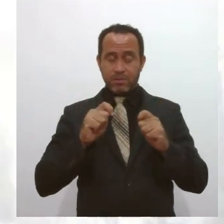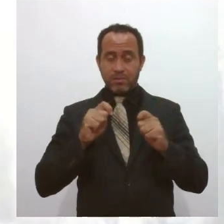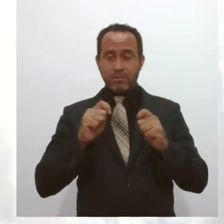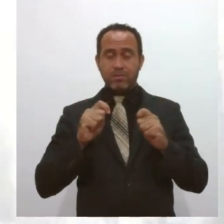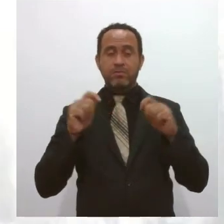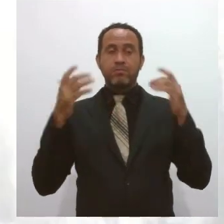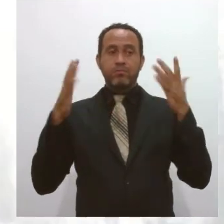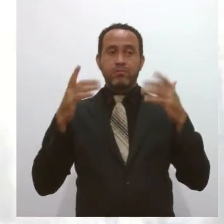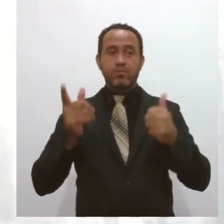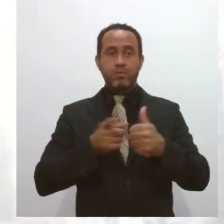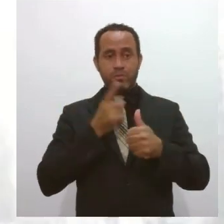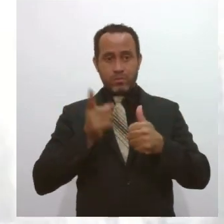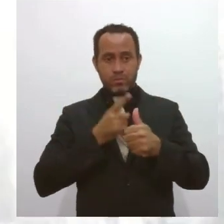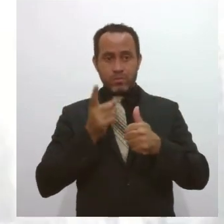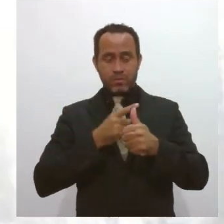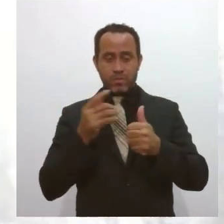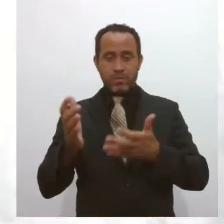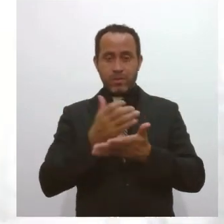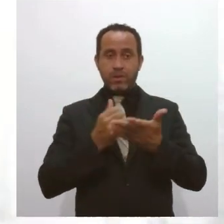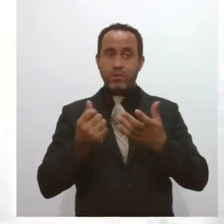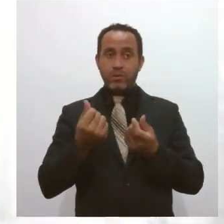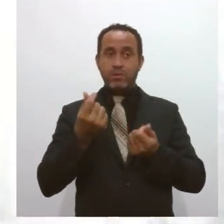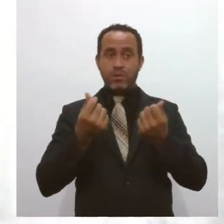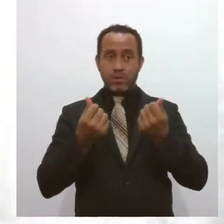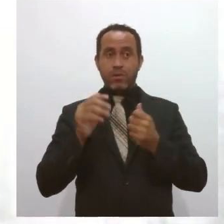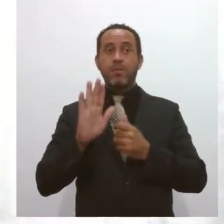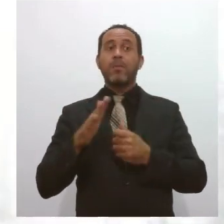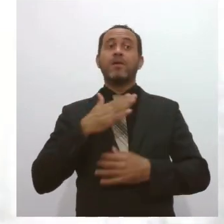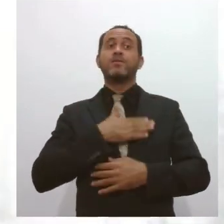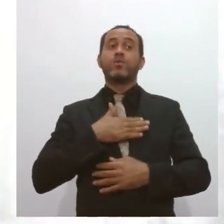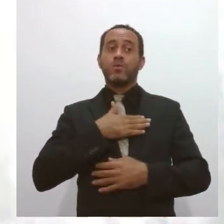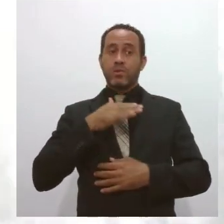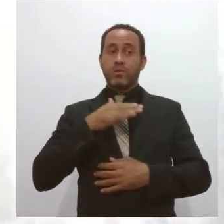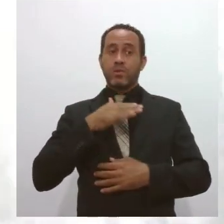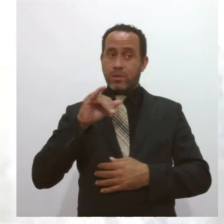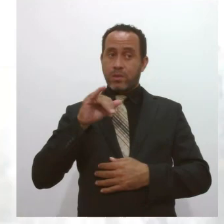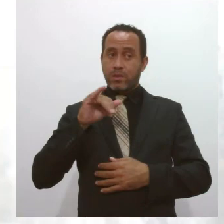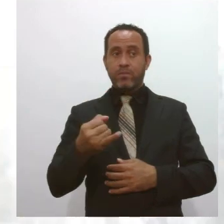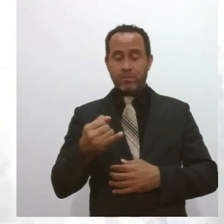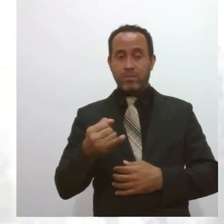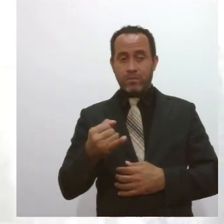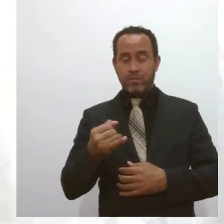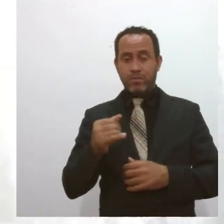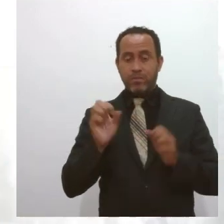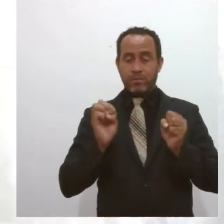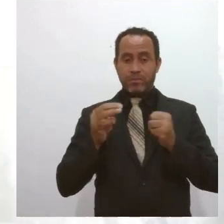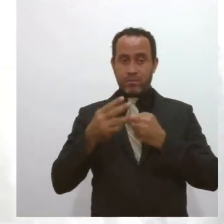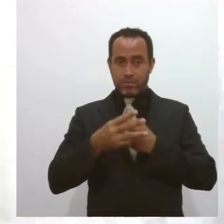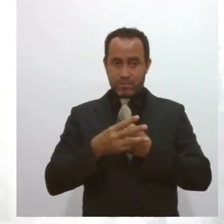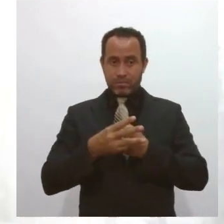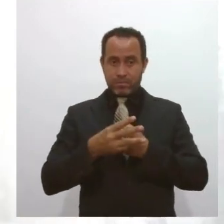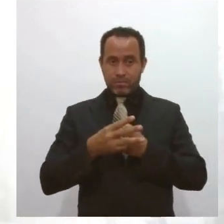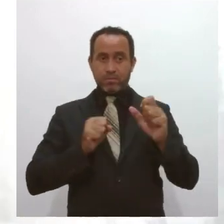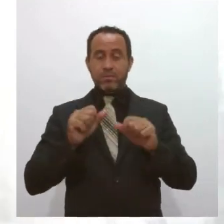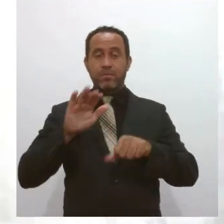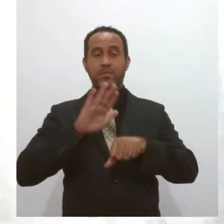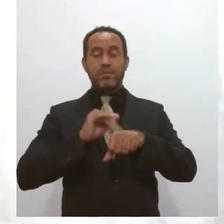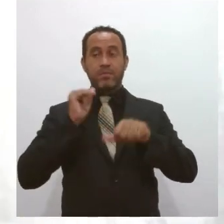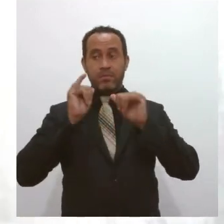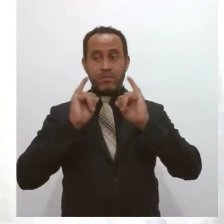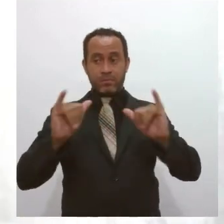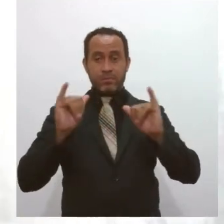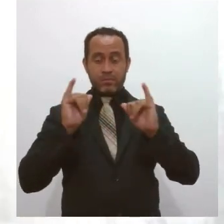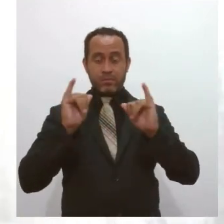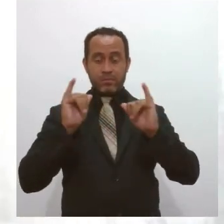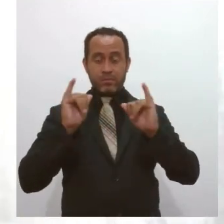no primeiro lote de restituição. Mas eu gostaria de aproveitar esse espaço da LES para fazer uma chamada institucional.